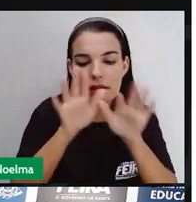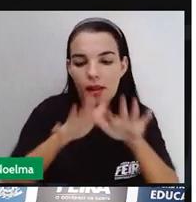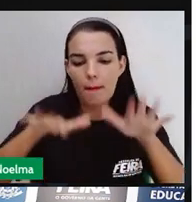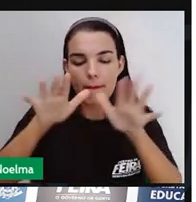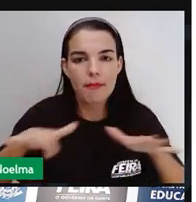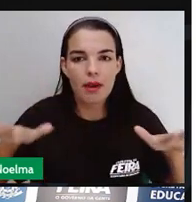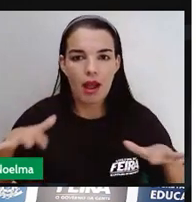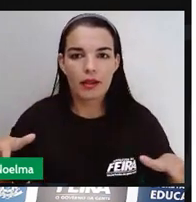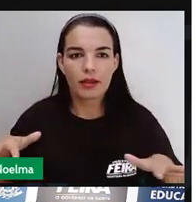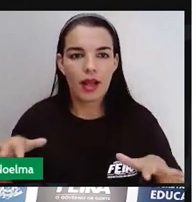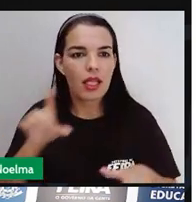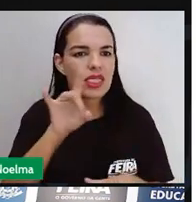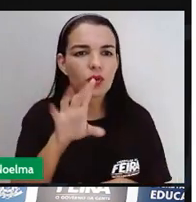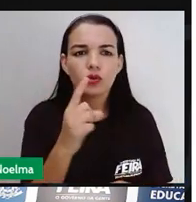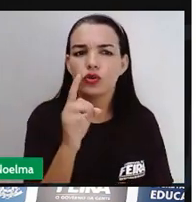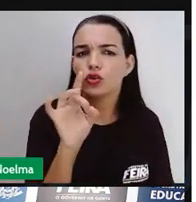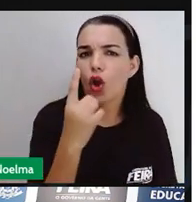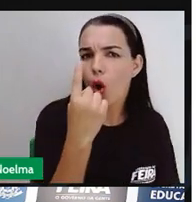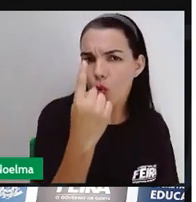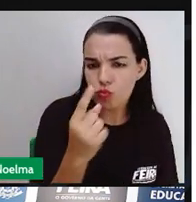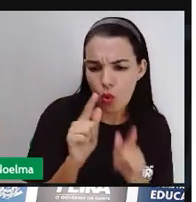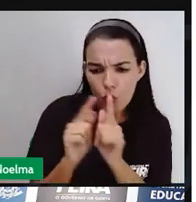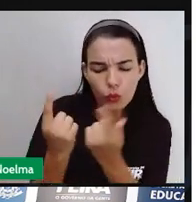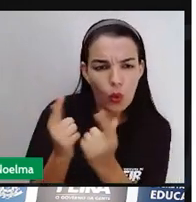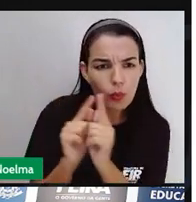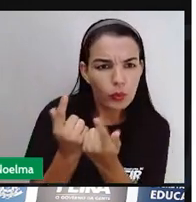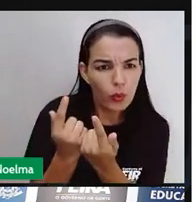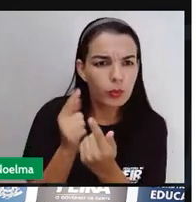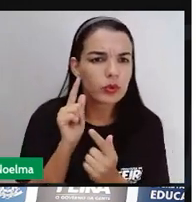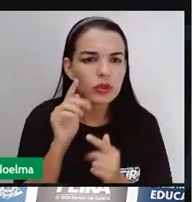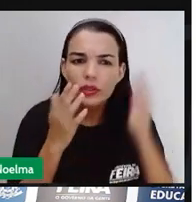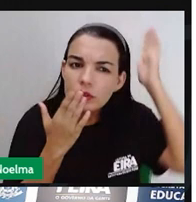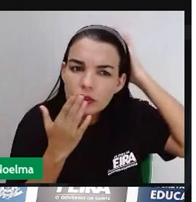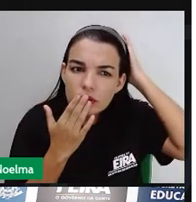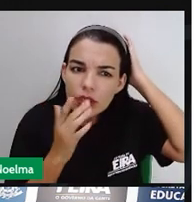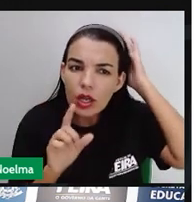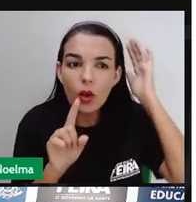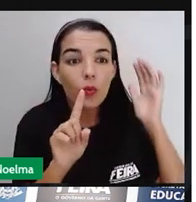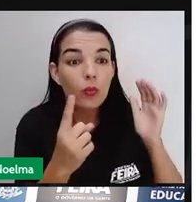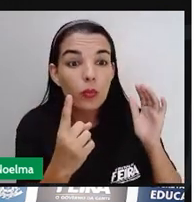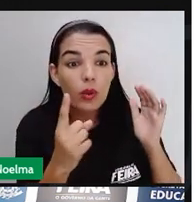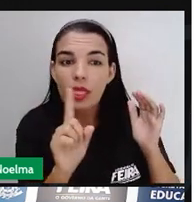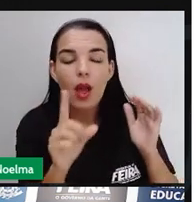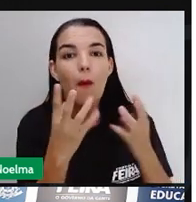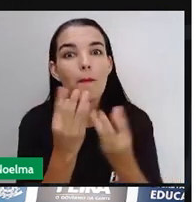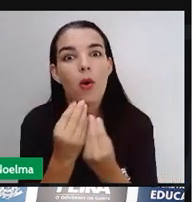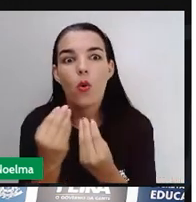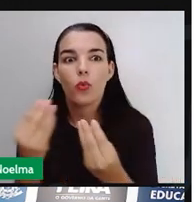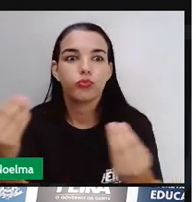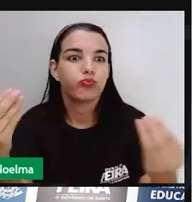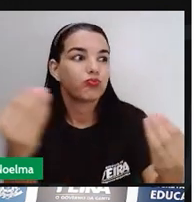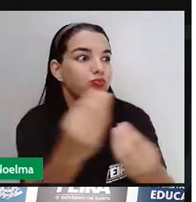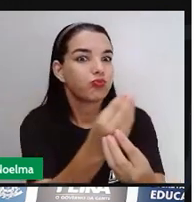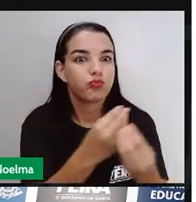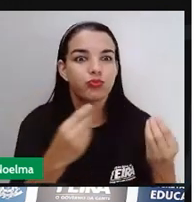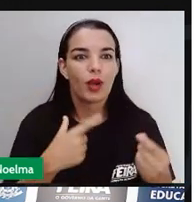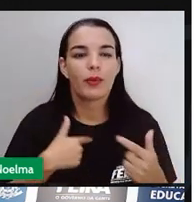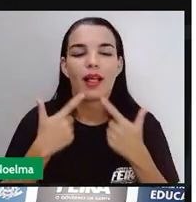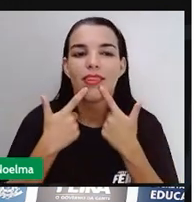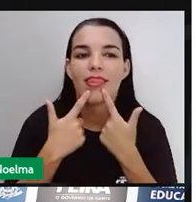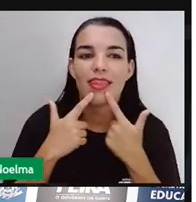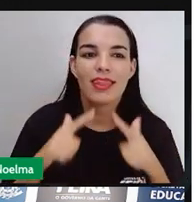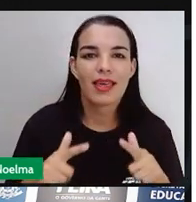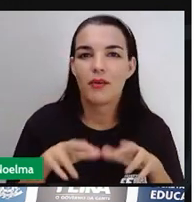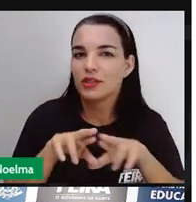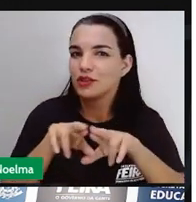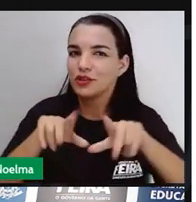tratava de um único povo, mas sim de várias tribos indígenas, cada um com sua língua, com seus costumes, onde a etnia